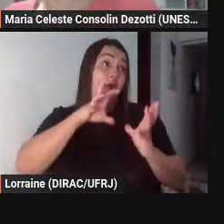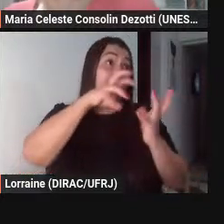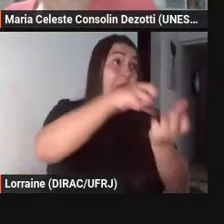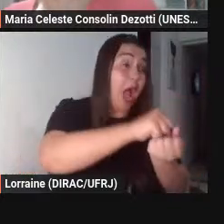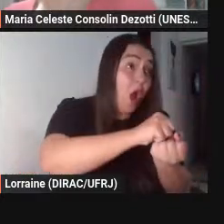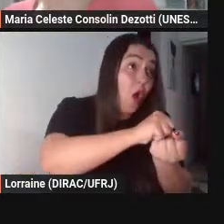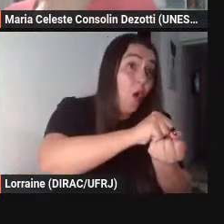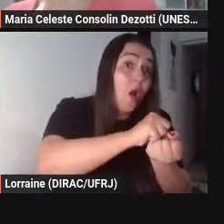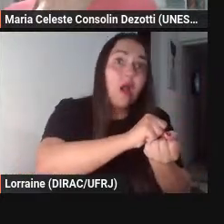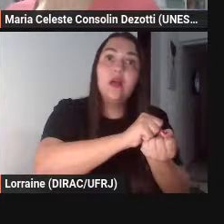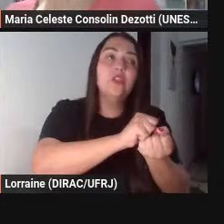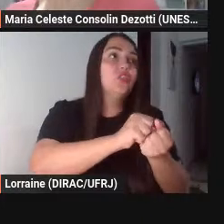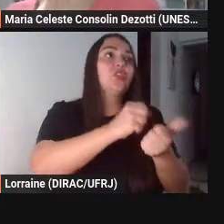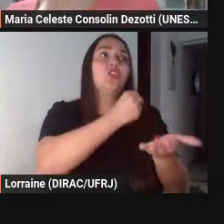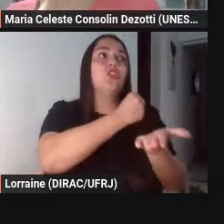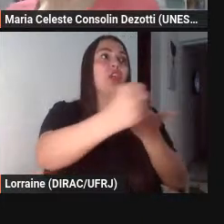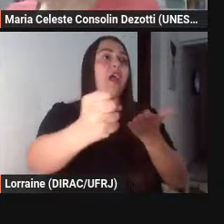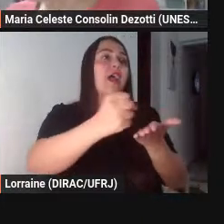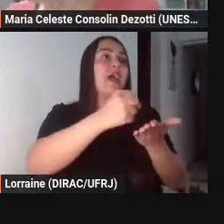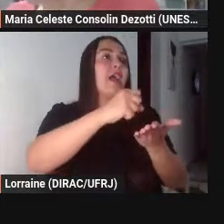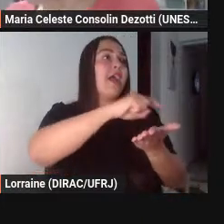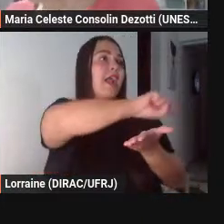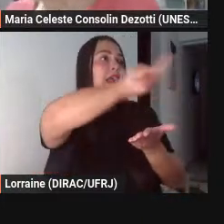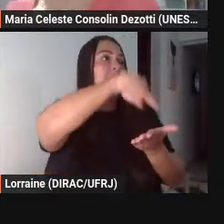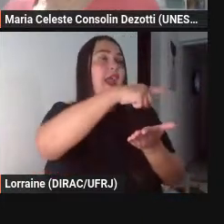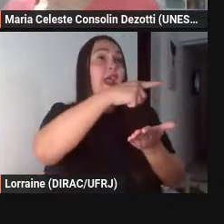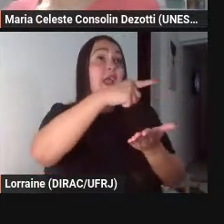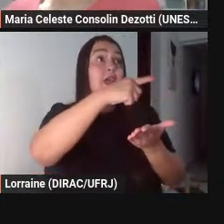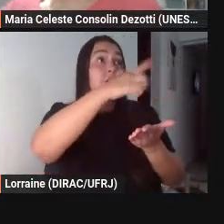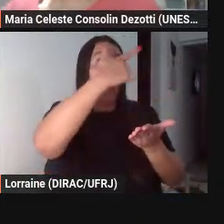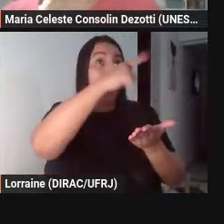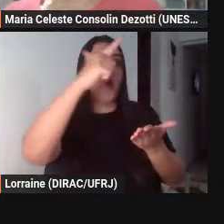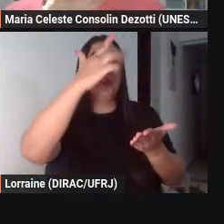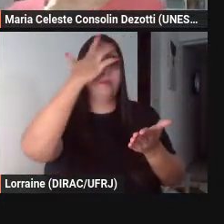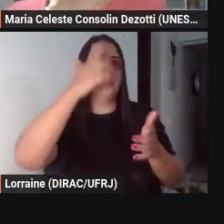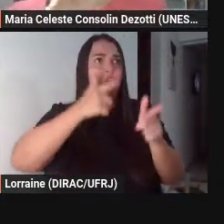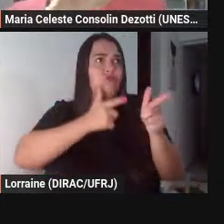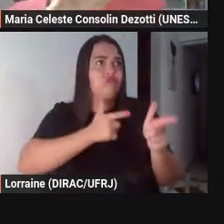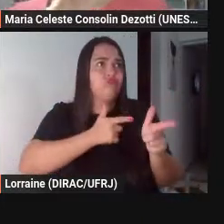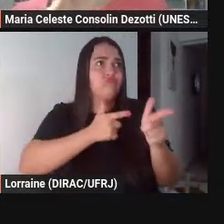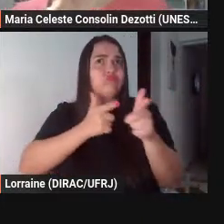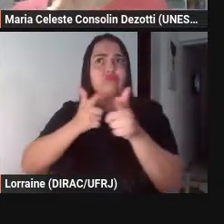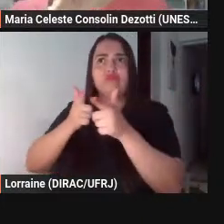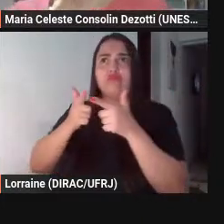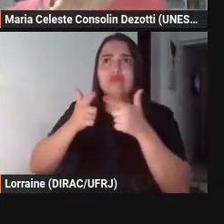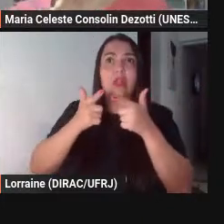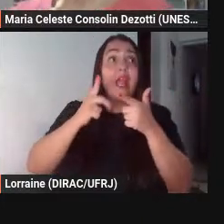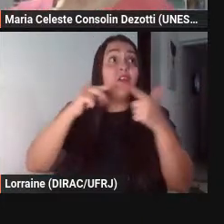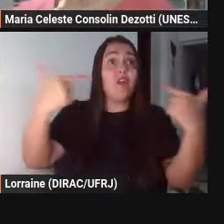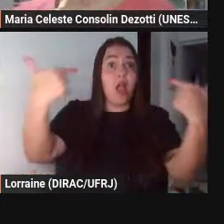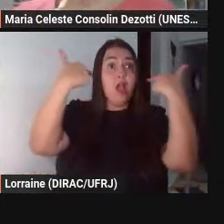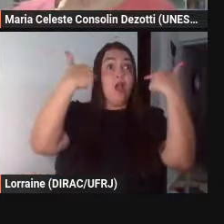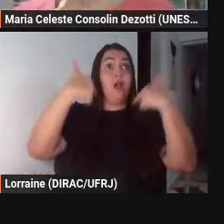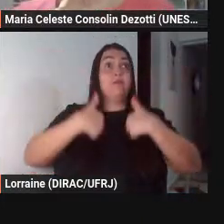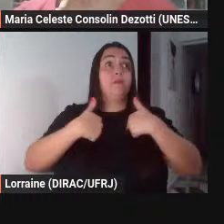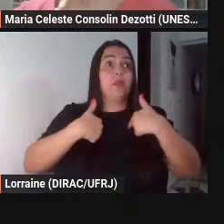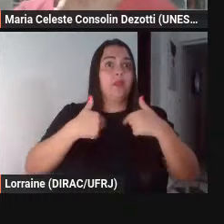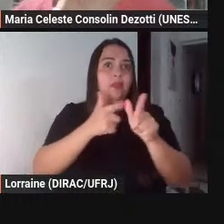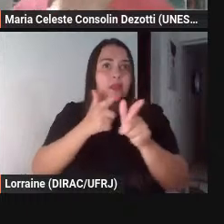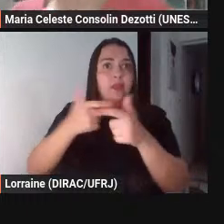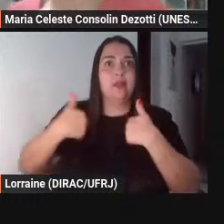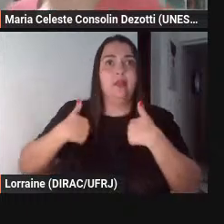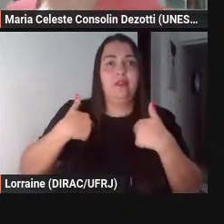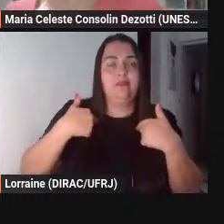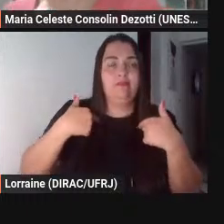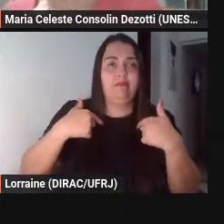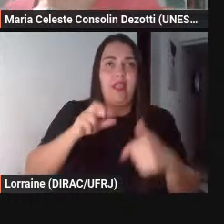alvo de perseguição dos caçadores olha o epimítio né o texto interpretativo que vem